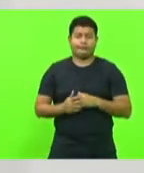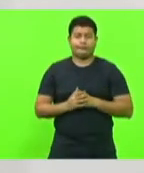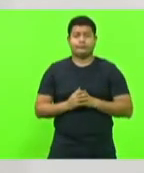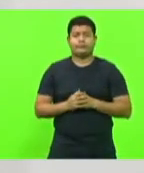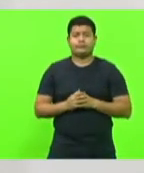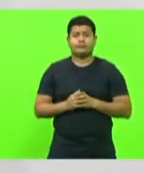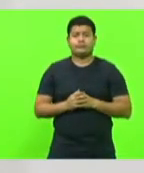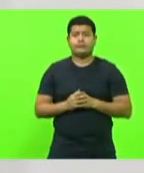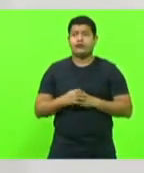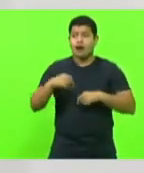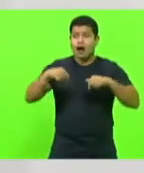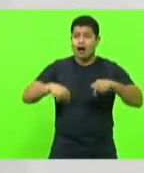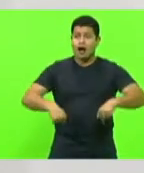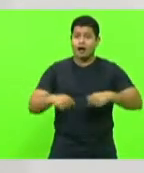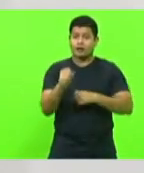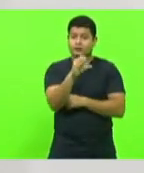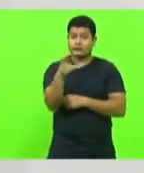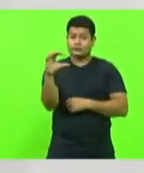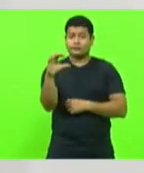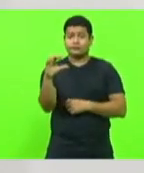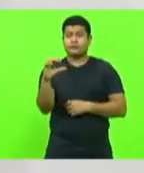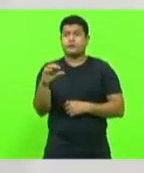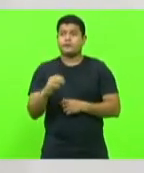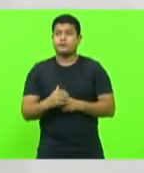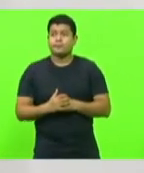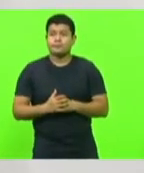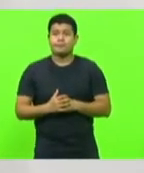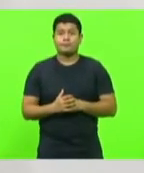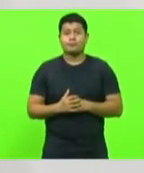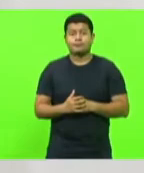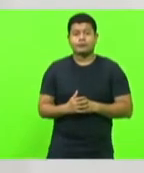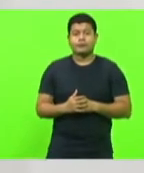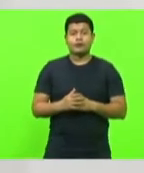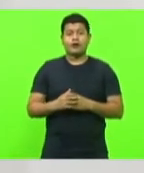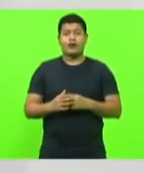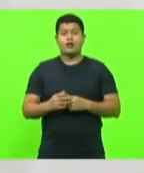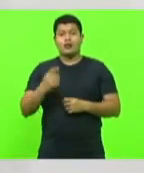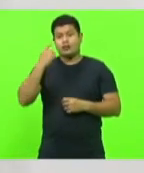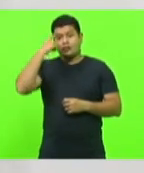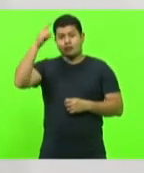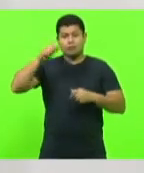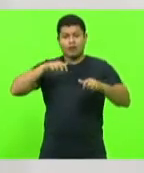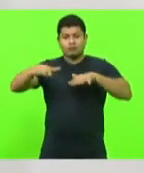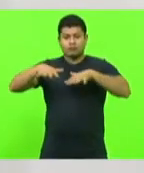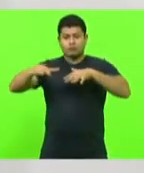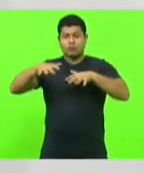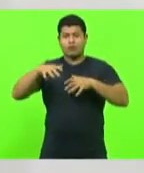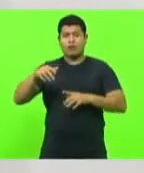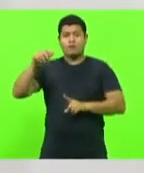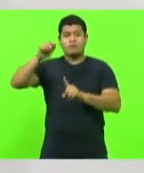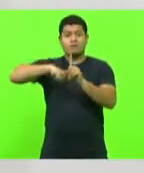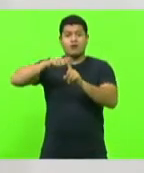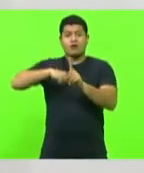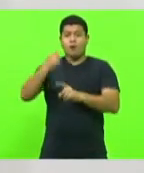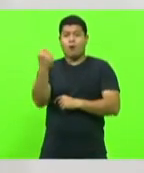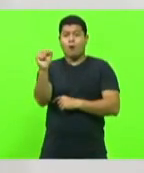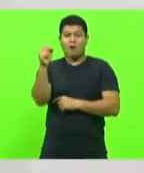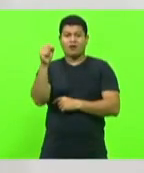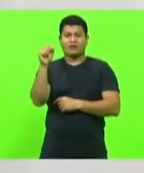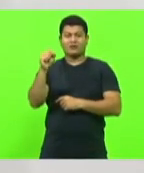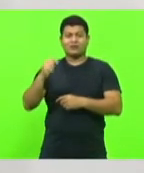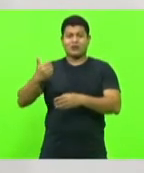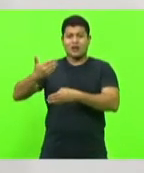Em Florianópolis, em um ato em memória, aos oito meses do rompimento da barragem da Kazan, a